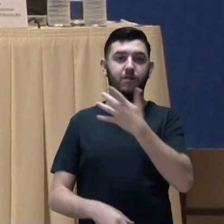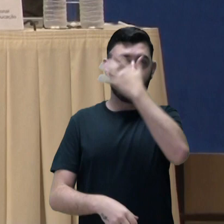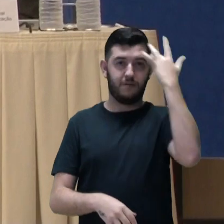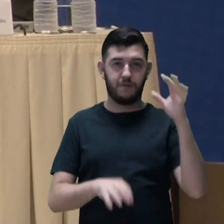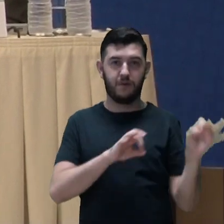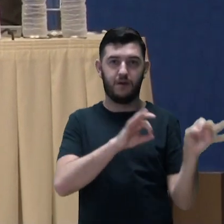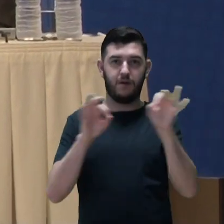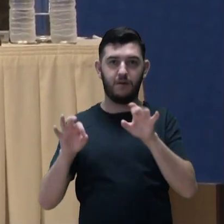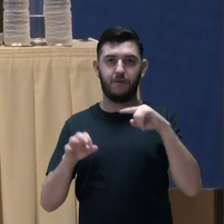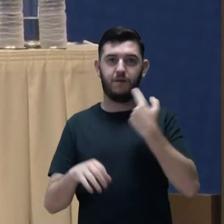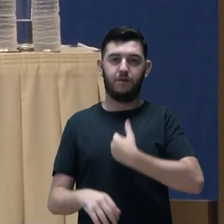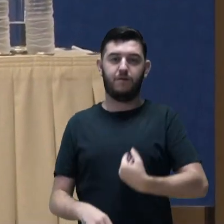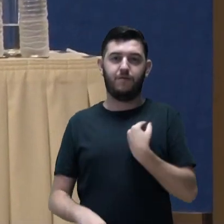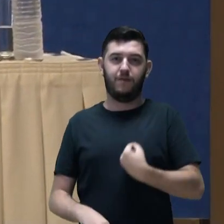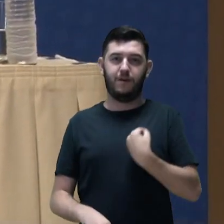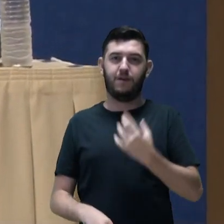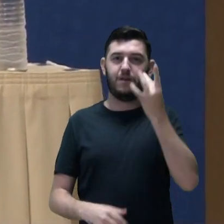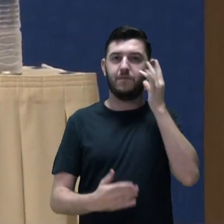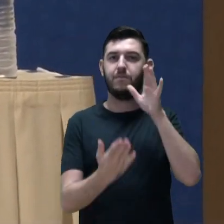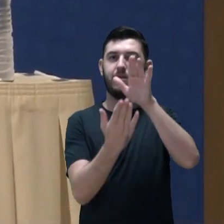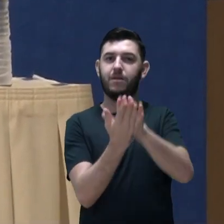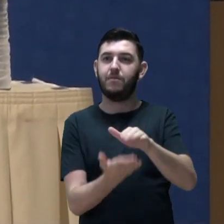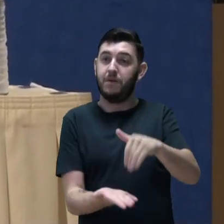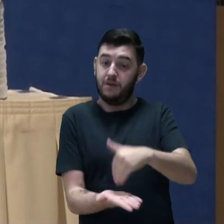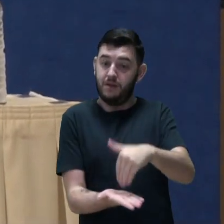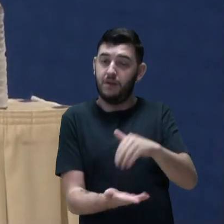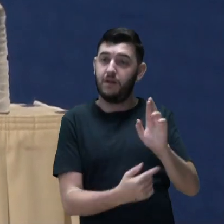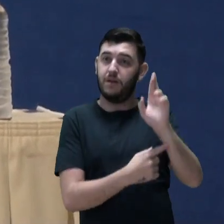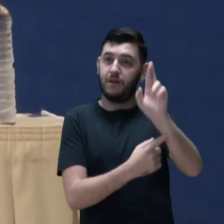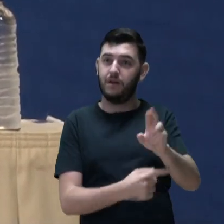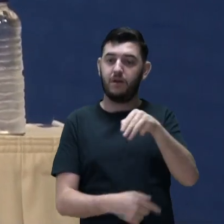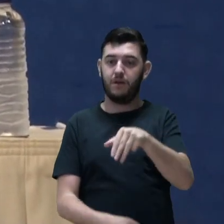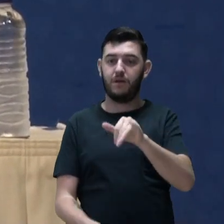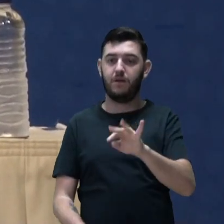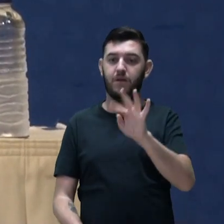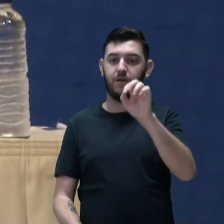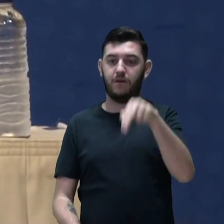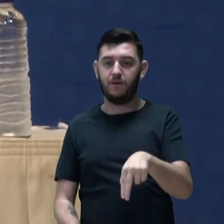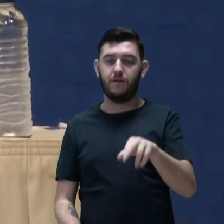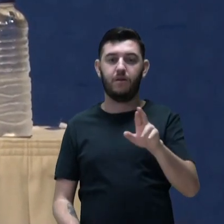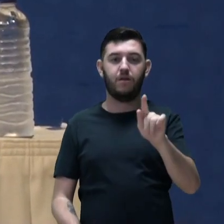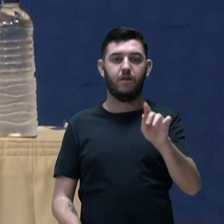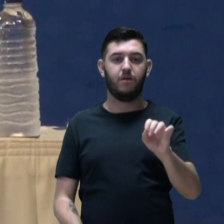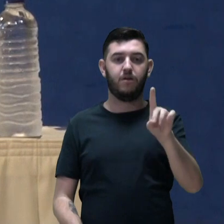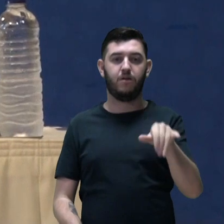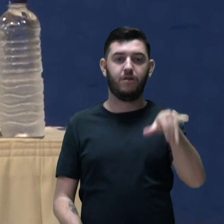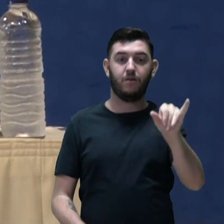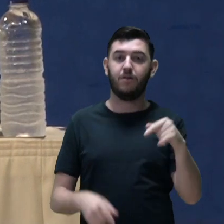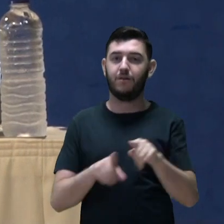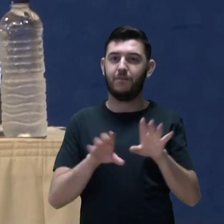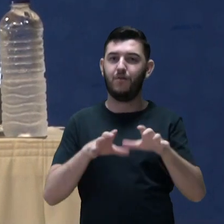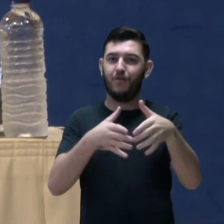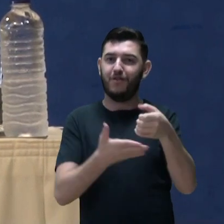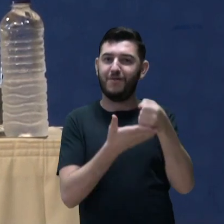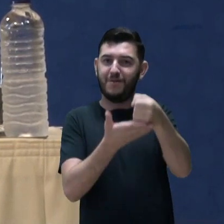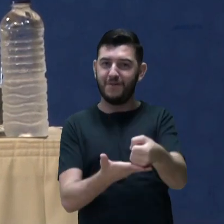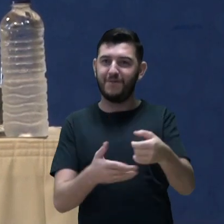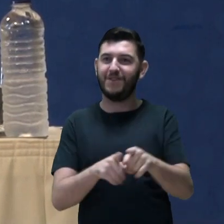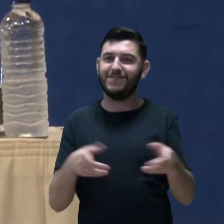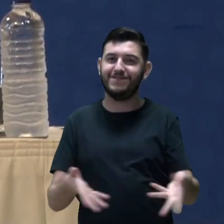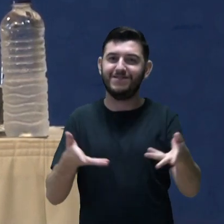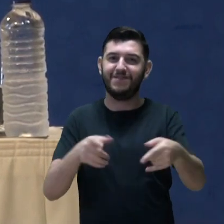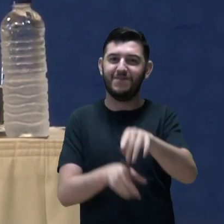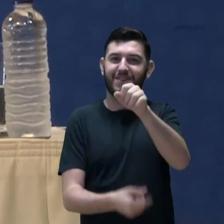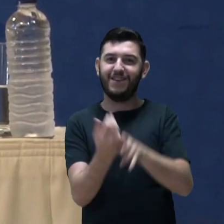presencialmente, nosso secretário executivo, Vitor Godói. Obrigado também por todo o apoio e pelo estímulo na construção